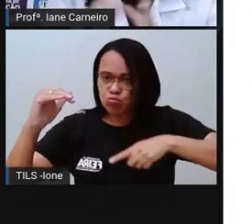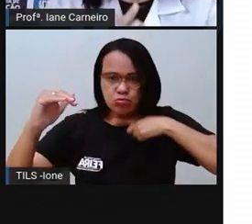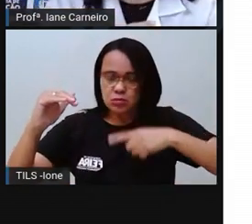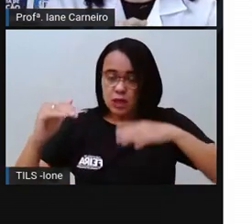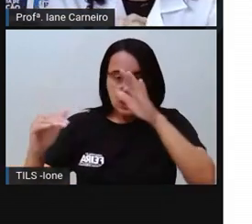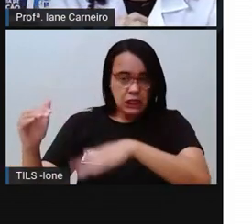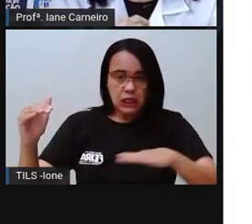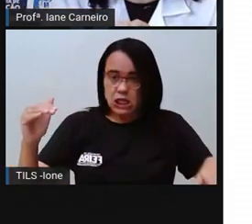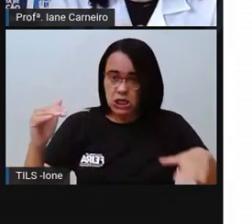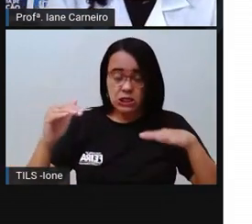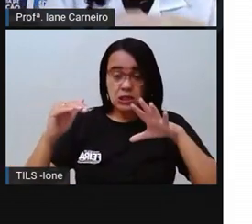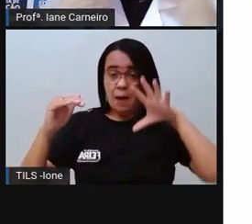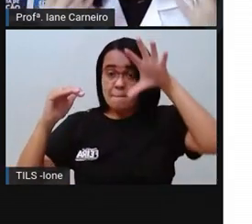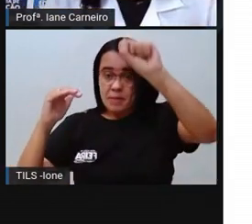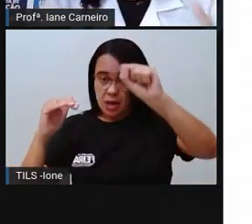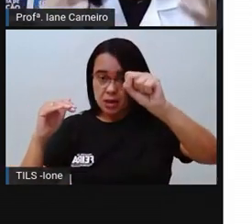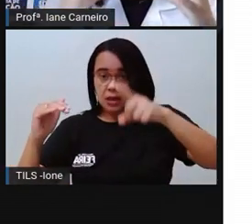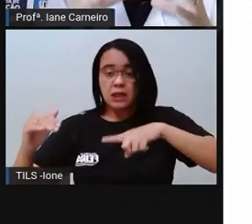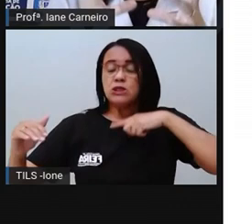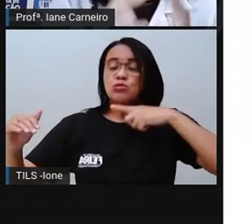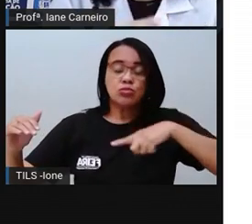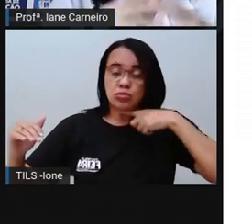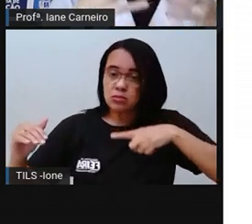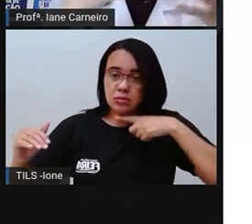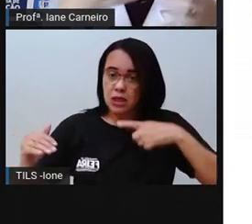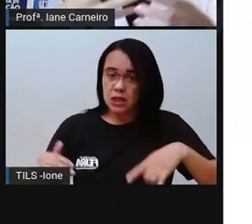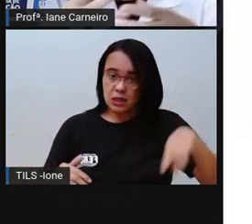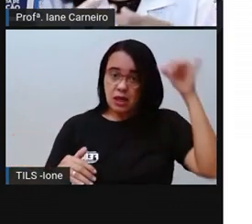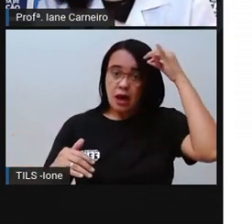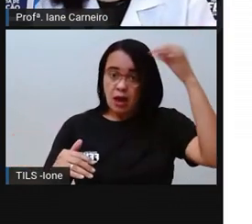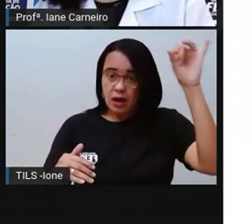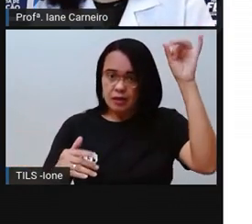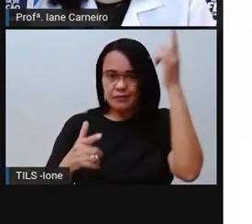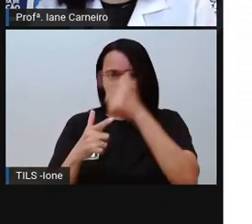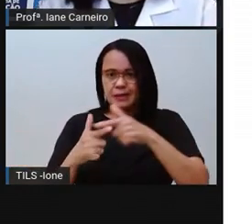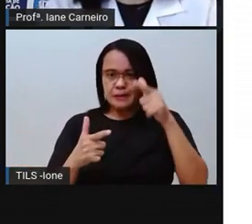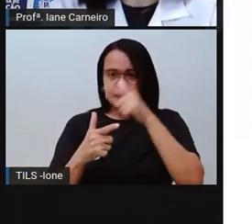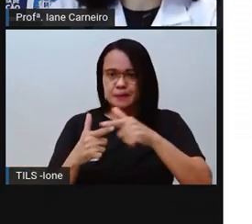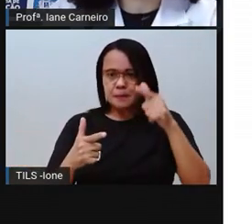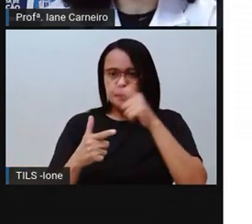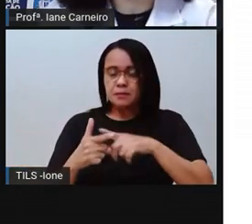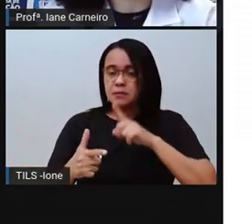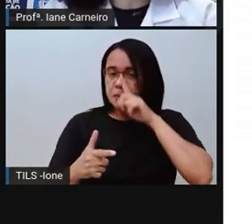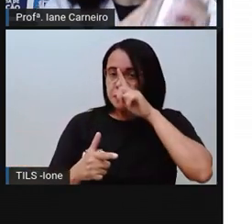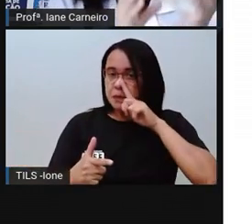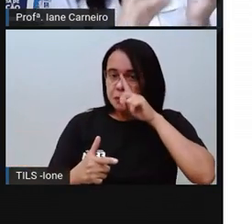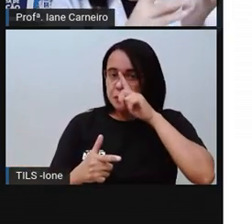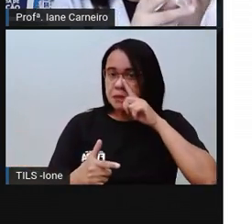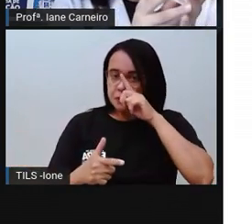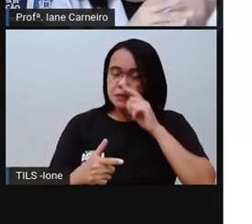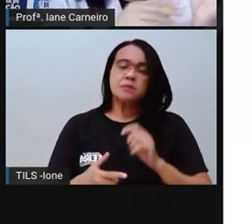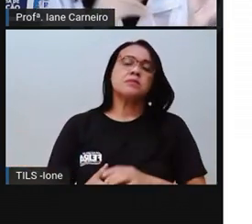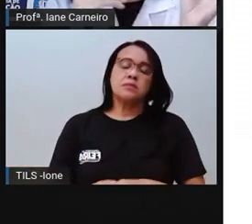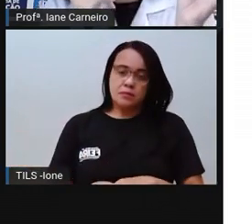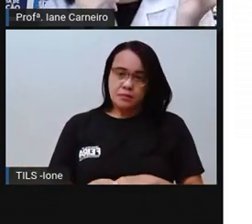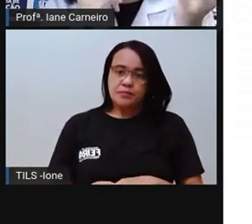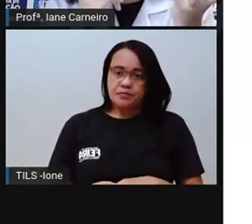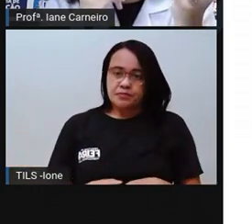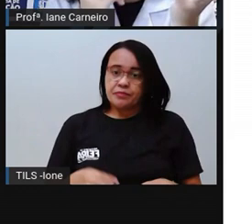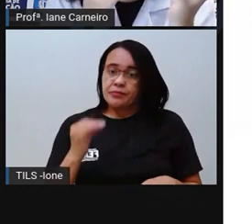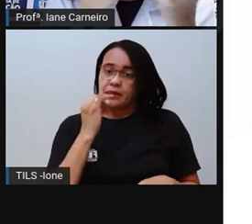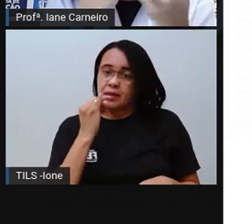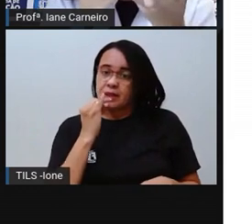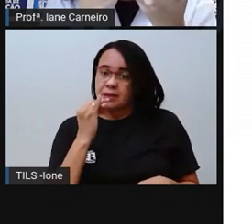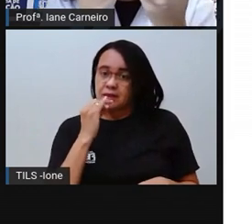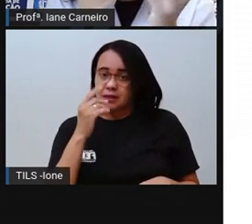não mexam, né? E toda vez que vocês observarem um recipiente, uma vasilha, né? Com alguma coisa dentro. Aqui, por exemplo,